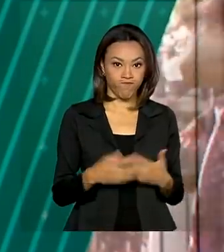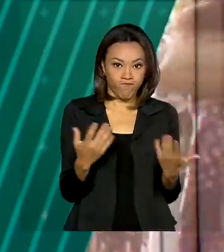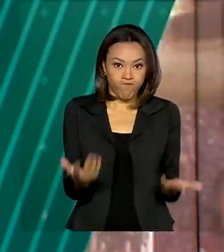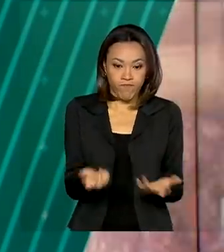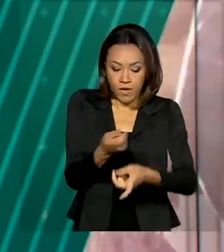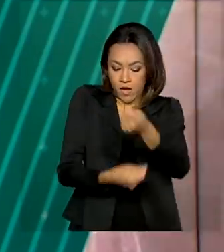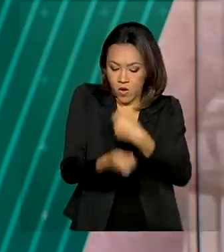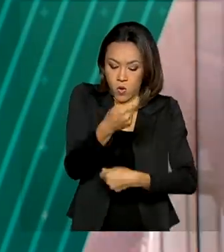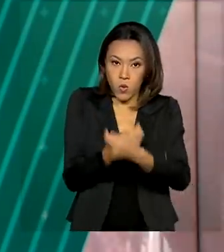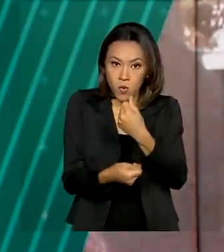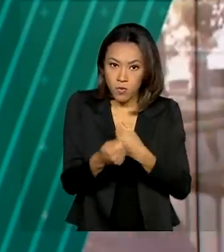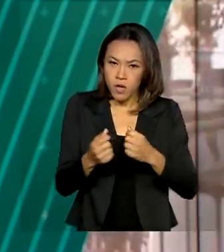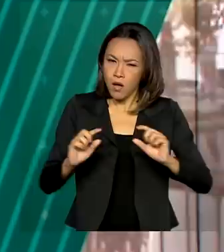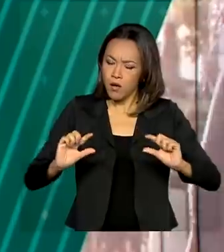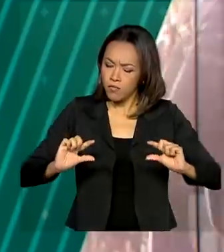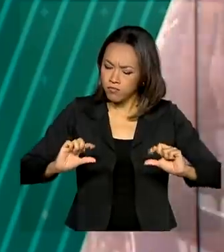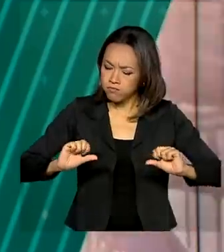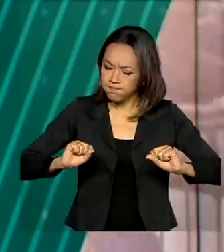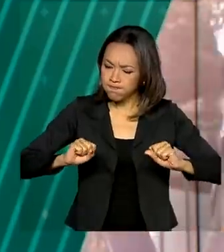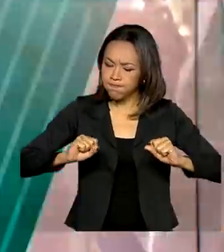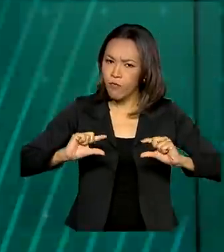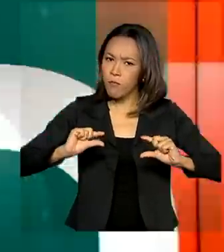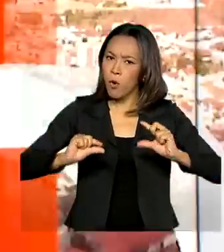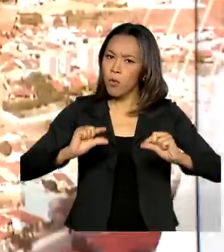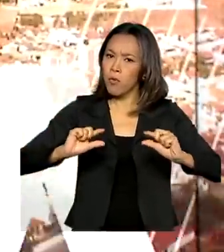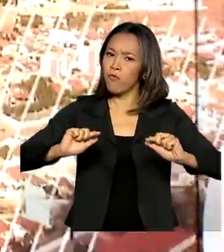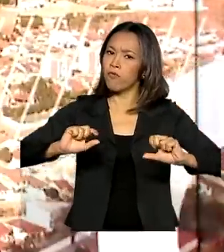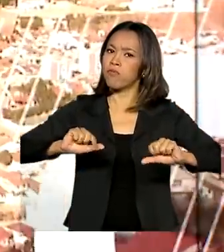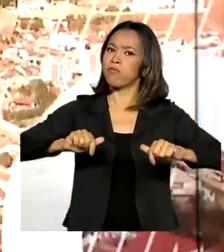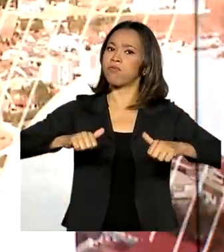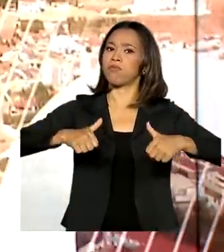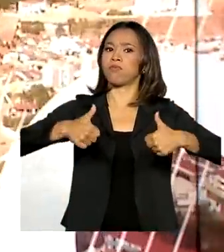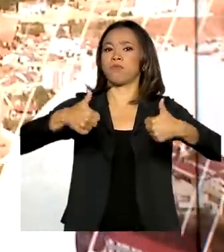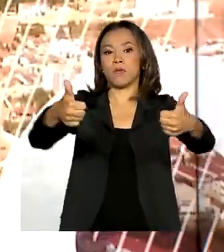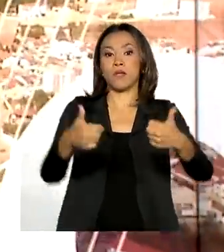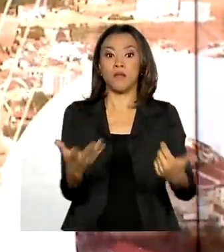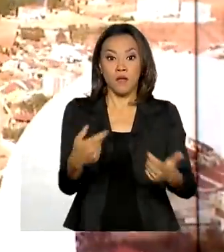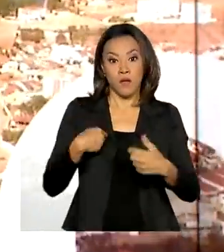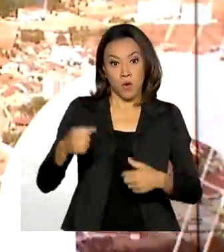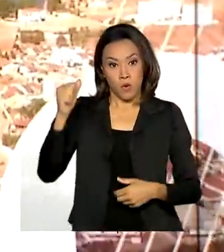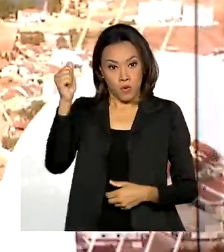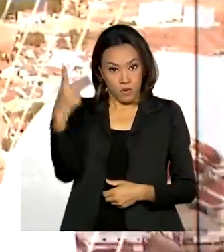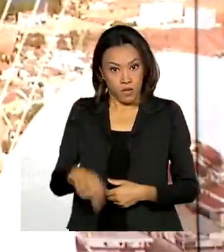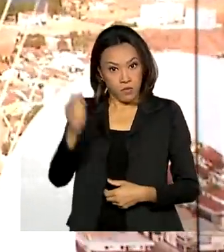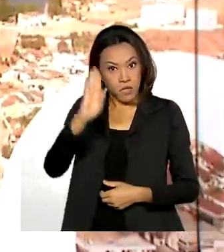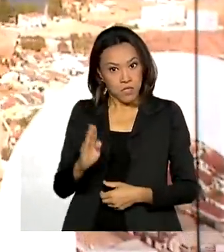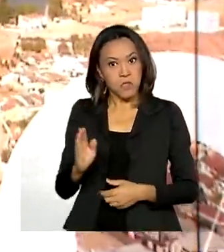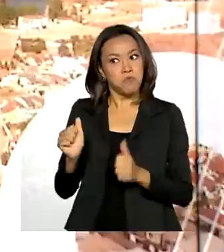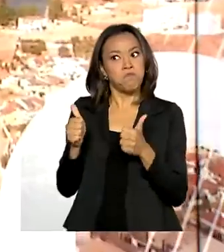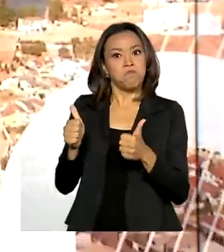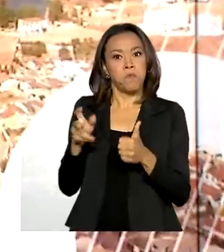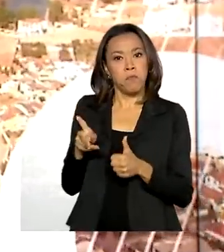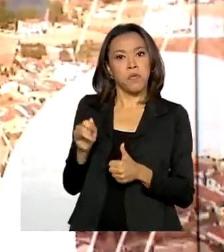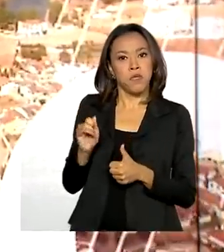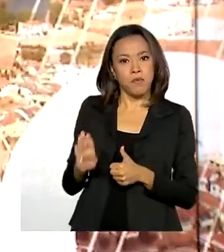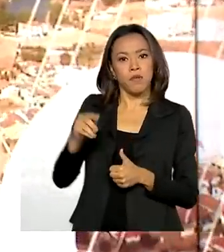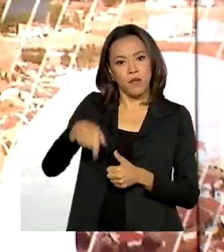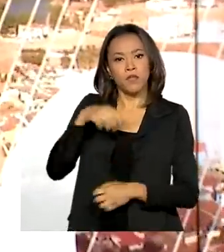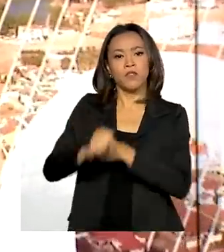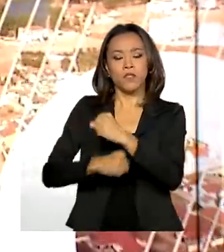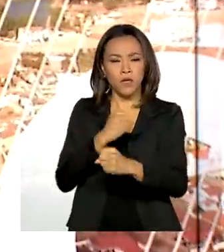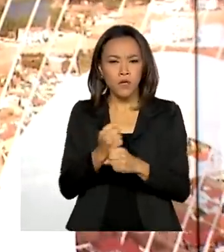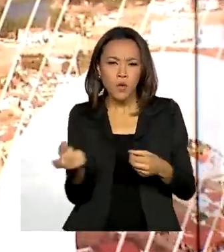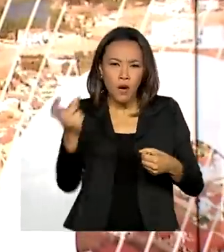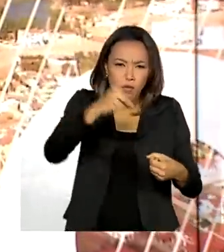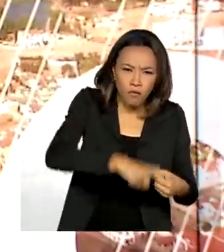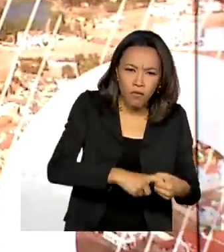Economia em recuperação. O governo melhorou a estimativa para o PIB deste ano e com o ritmo da retomada, a